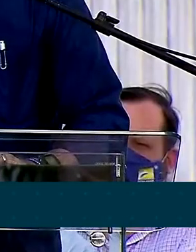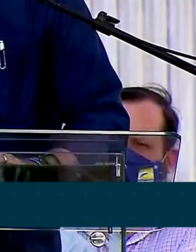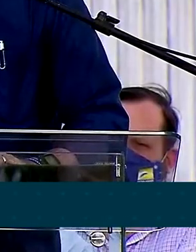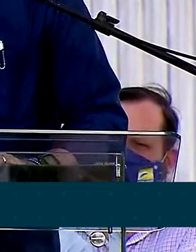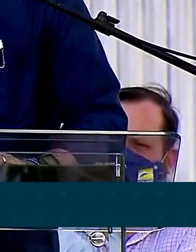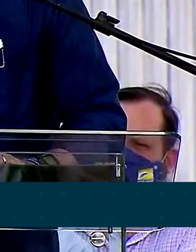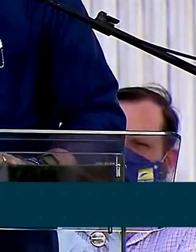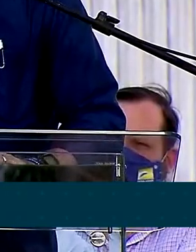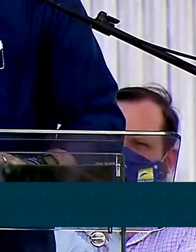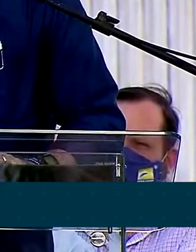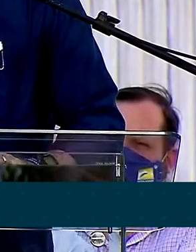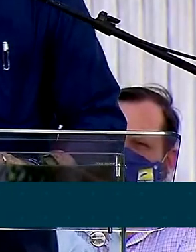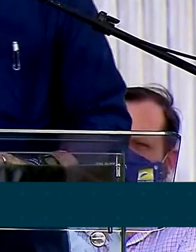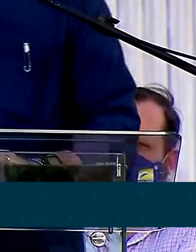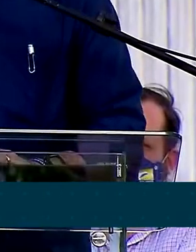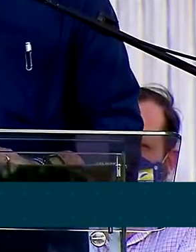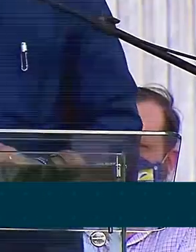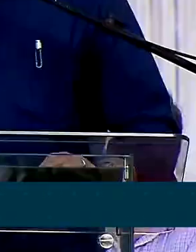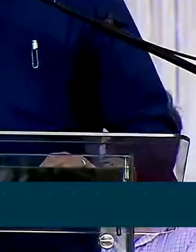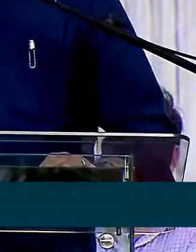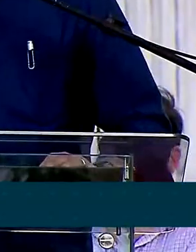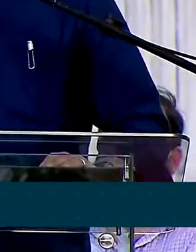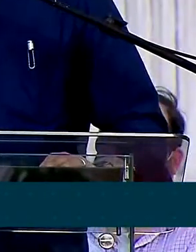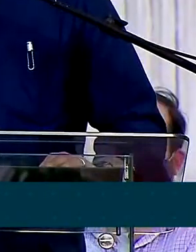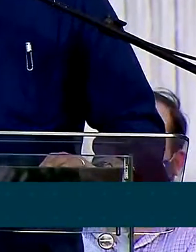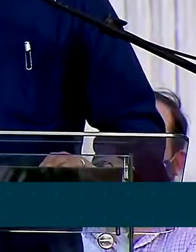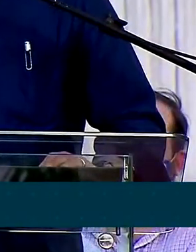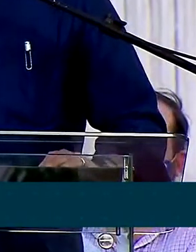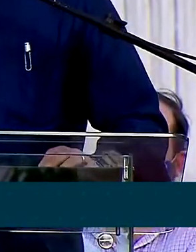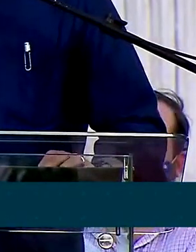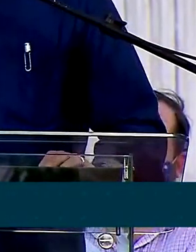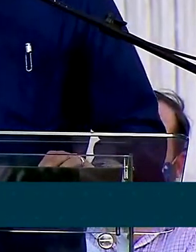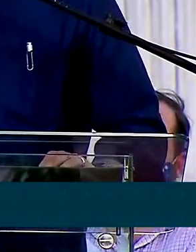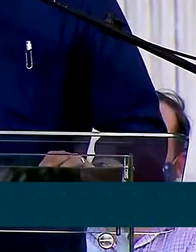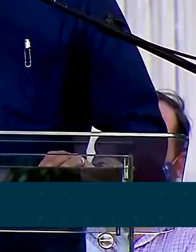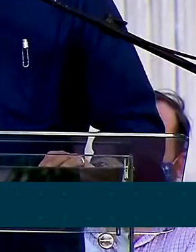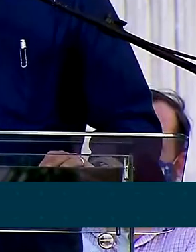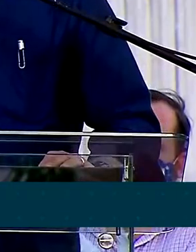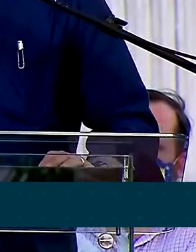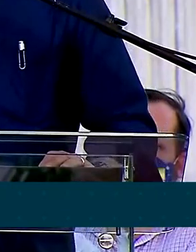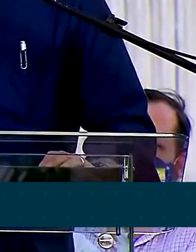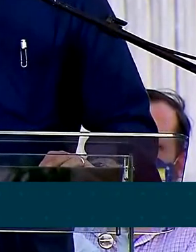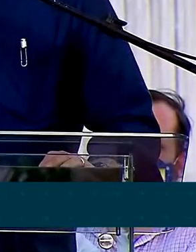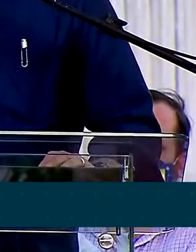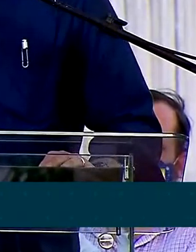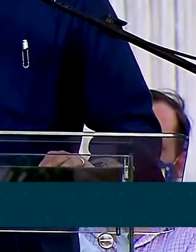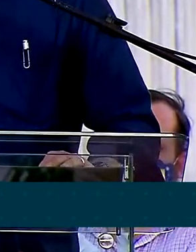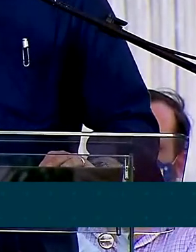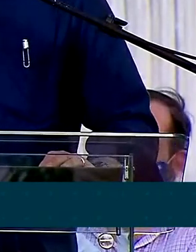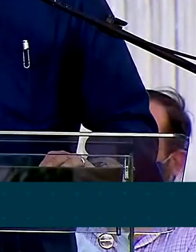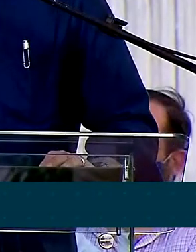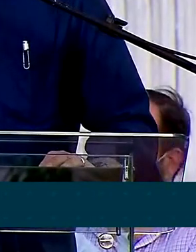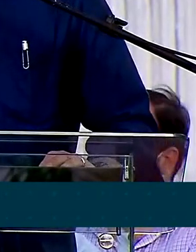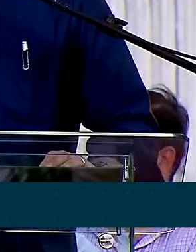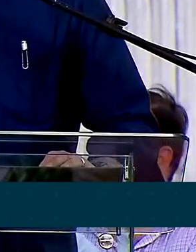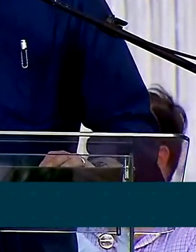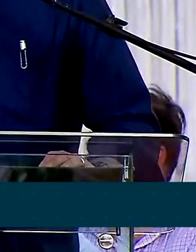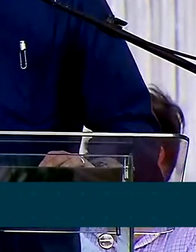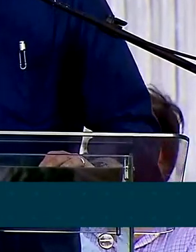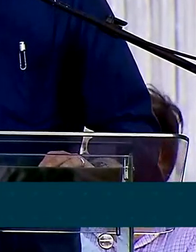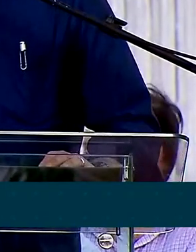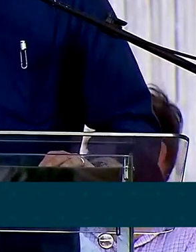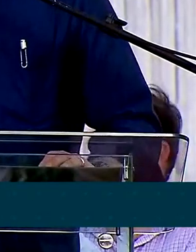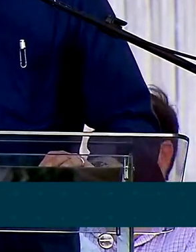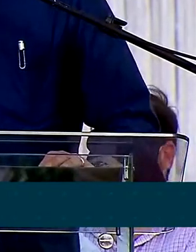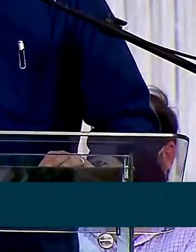40 anos estava inconclusa. E eu tenho orgulho de dizer a vocês que estamos com um ano e meio de